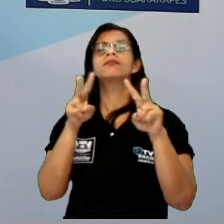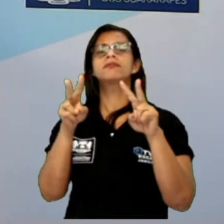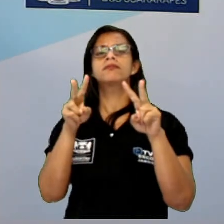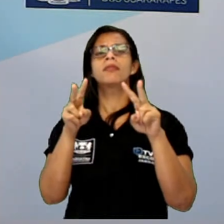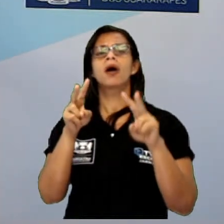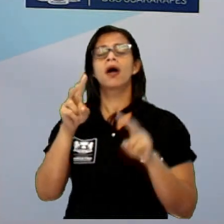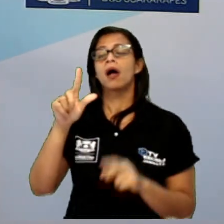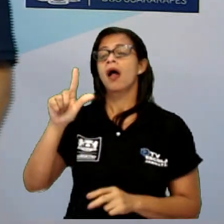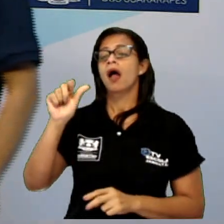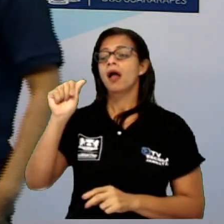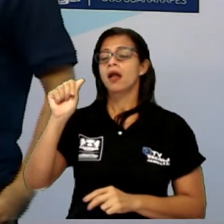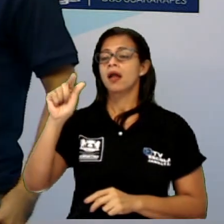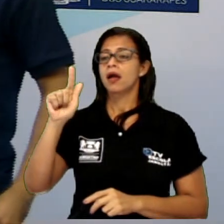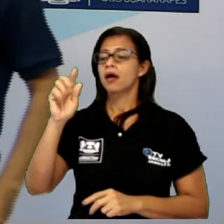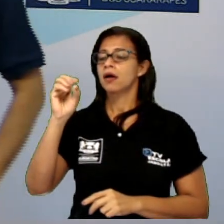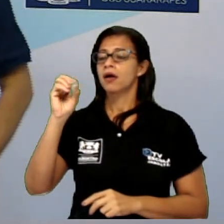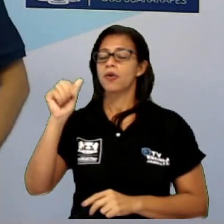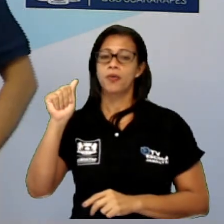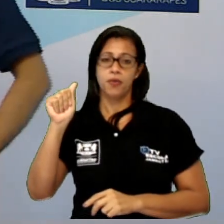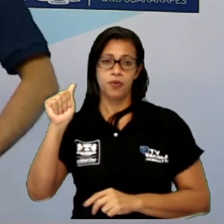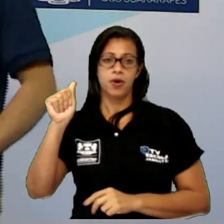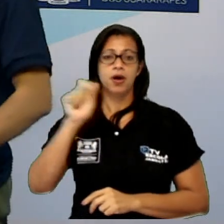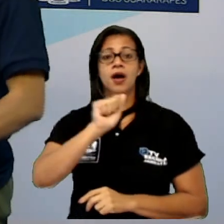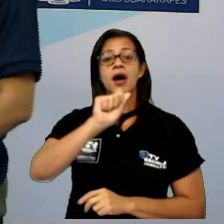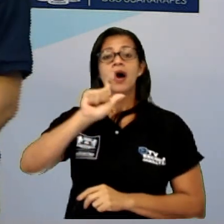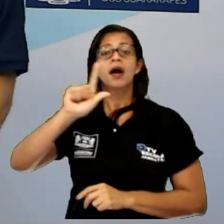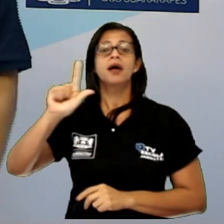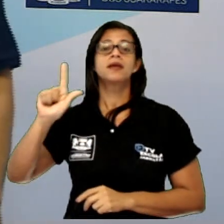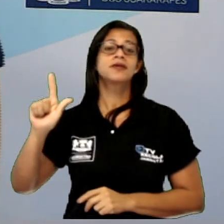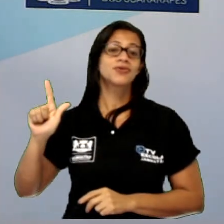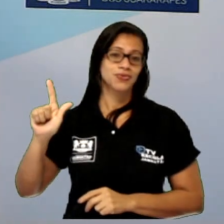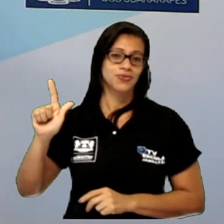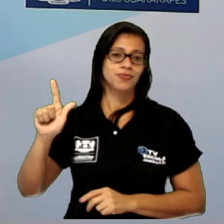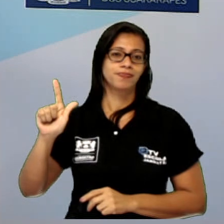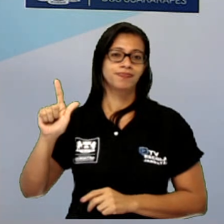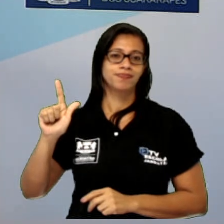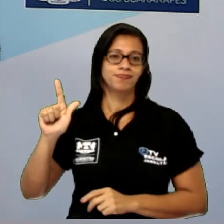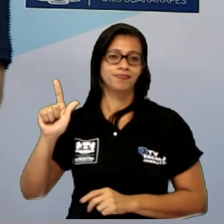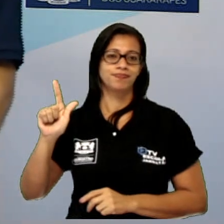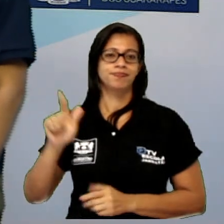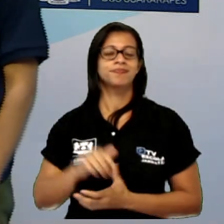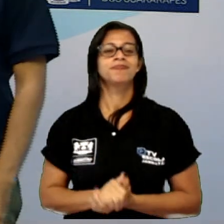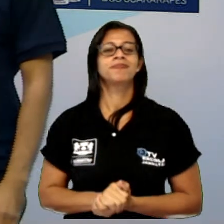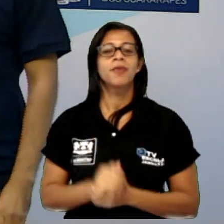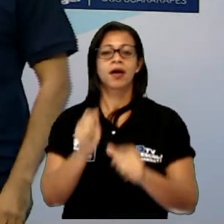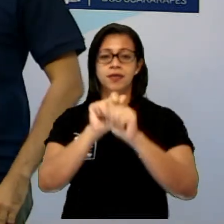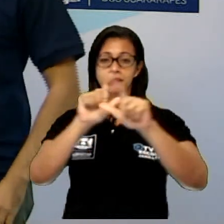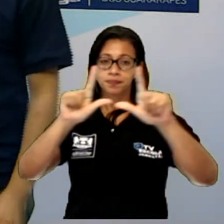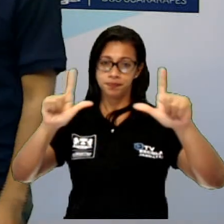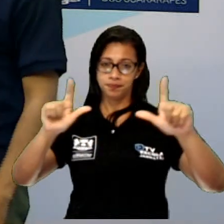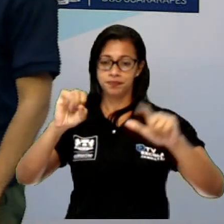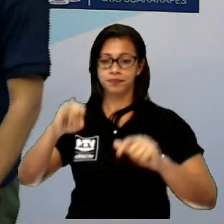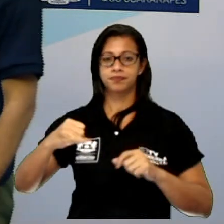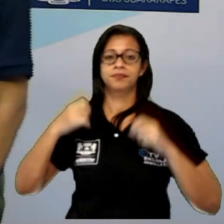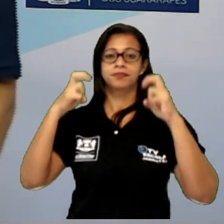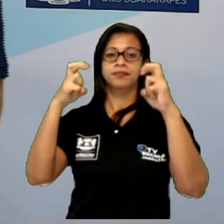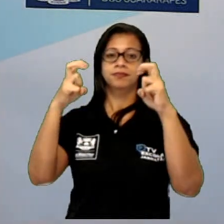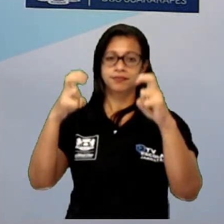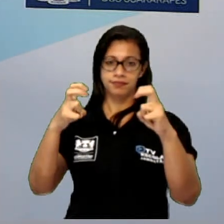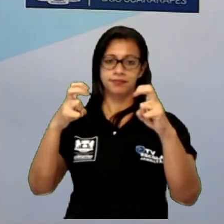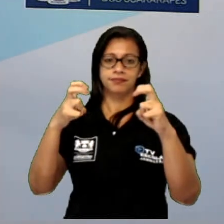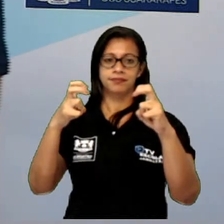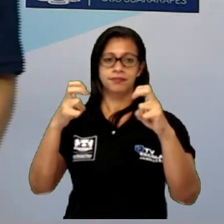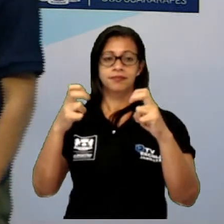Lagoa Azul, em Jaboatão de Guararapes. Essa paisagem, Esse lugar chama Lagoa Azul, que fica em Jaboatão de Guararapes. Então, essa